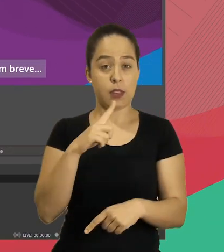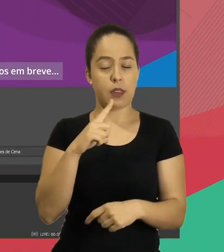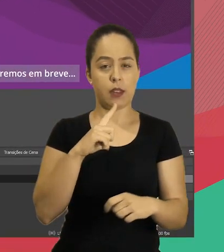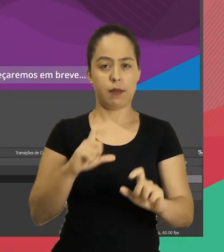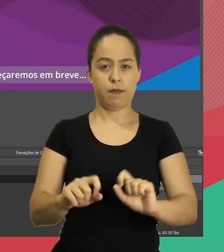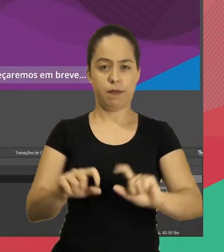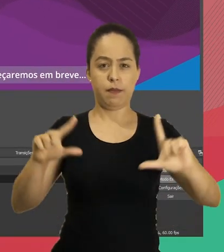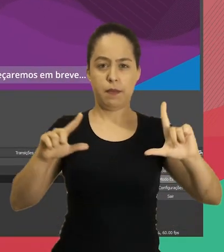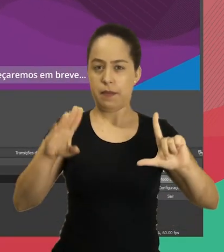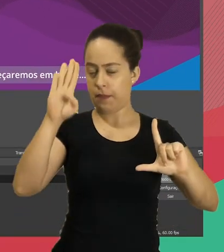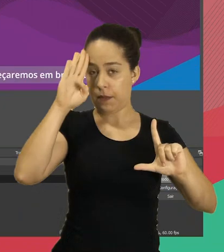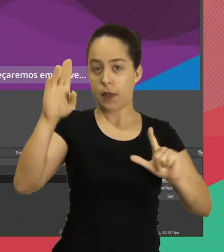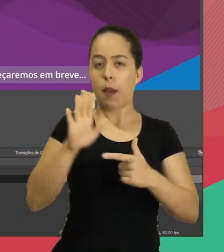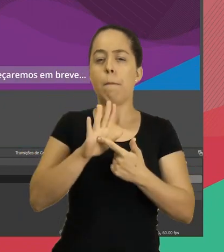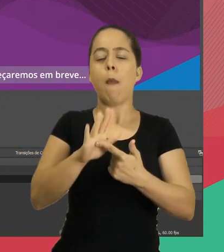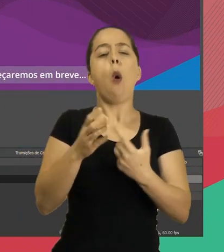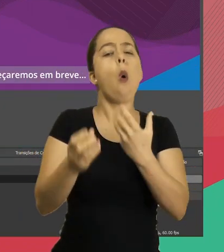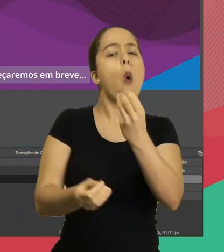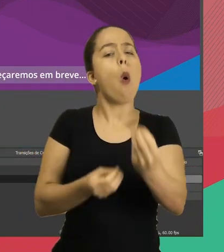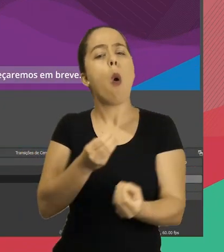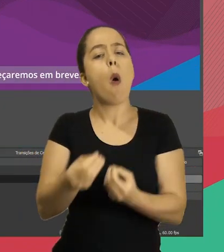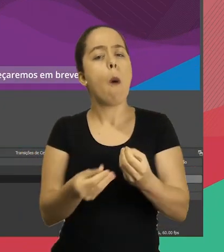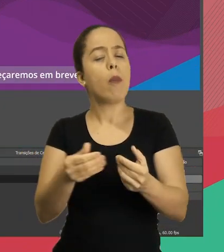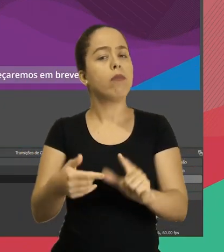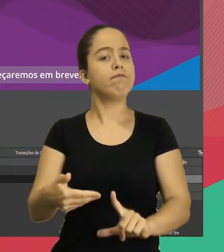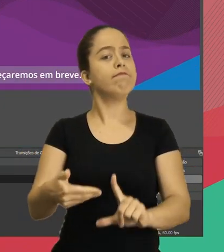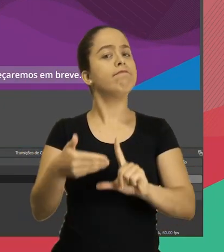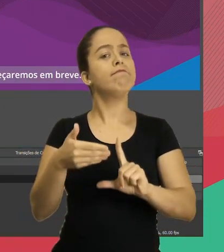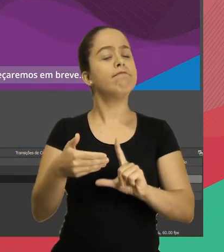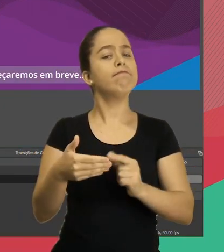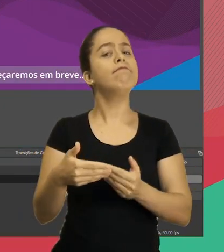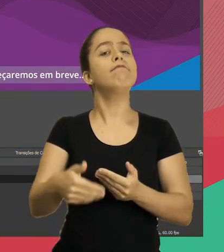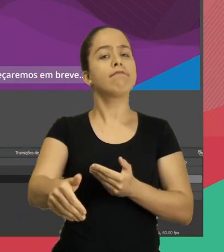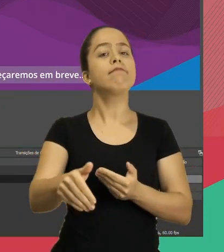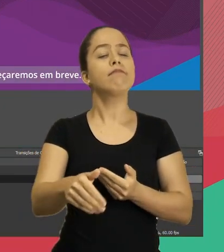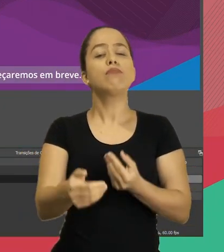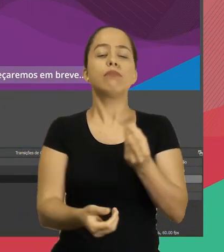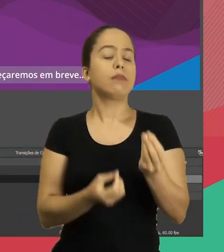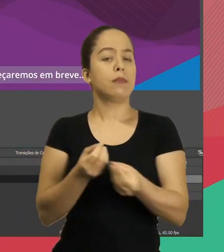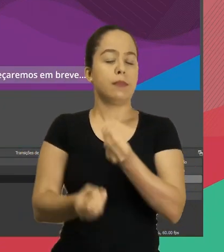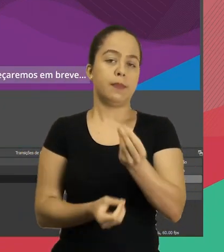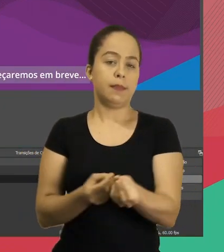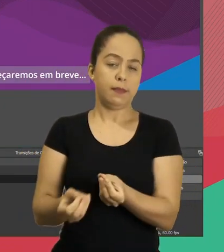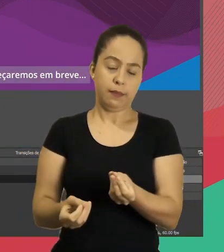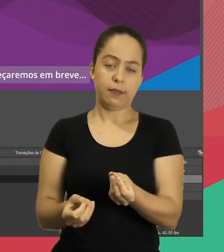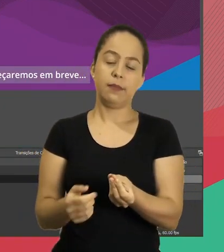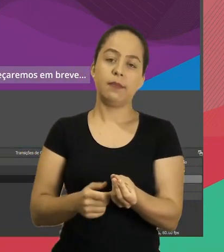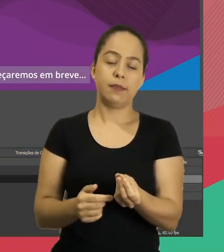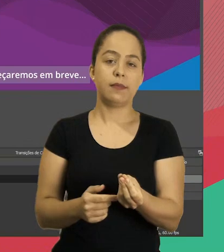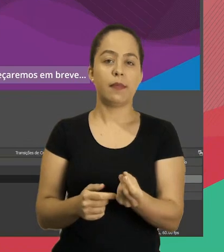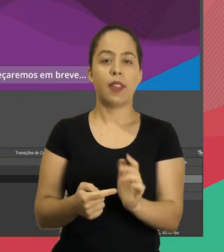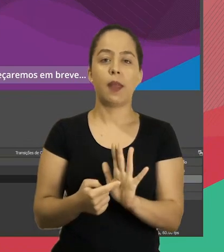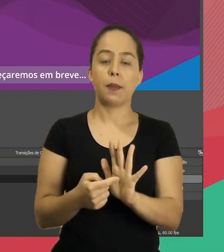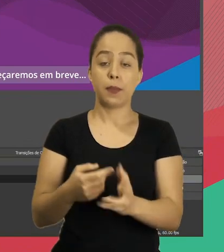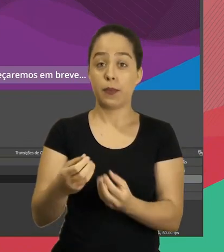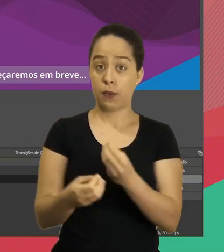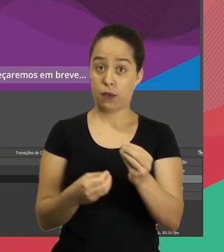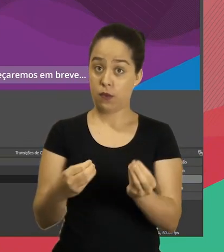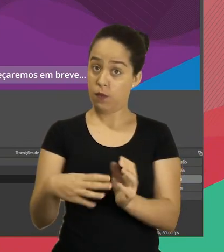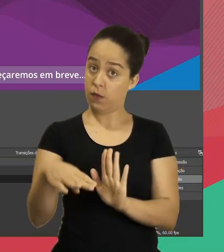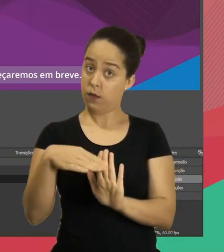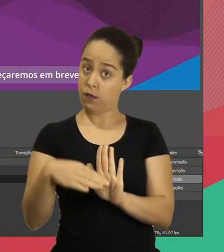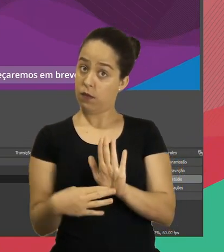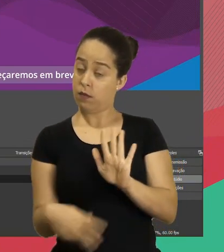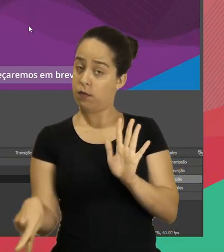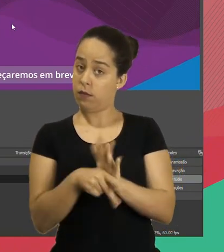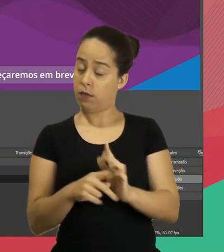E aqui é a janela principal, que mostra a prévia, do que vai passar. E aqui